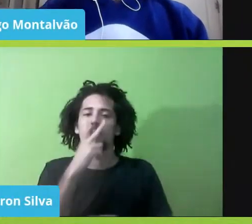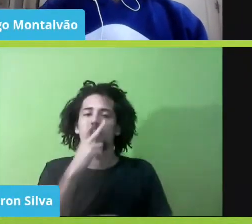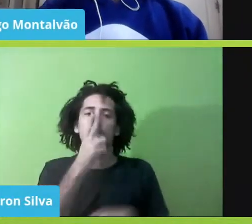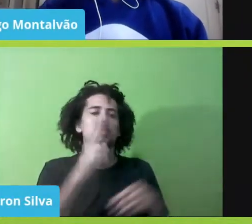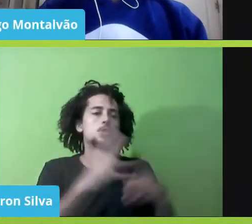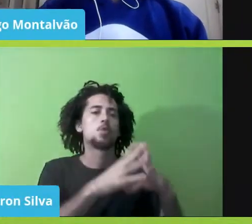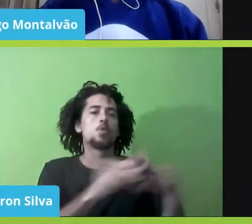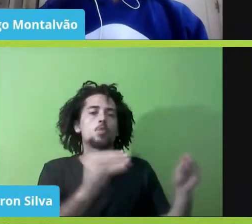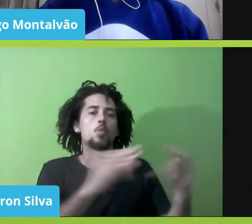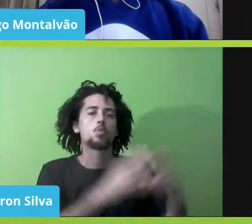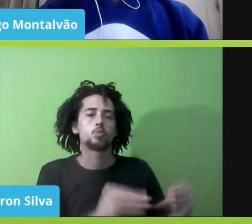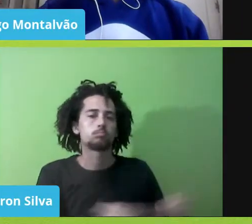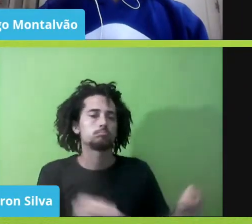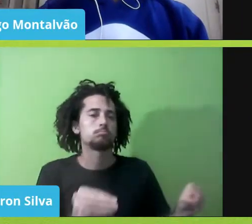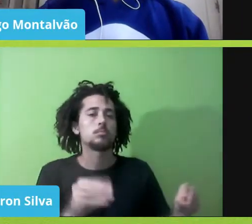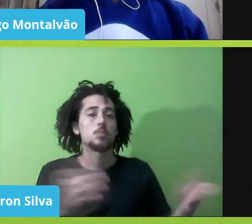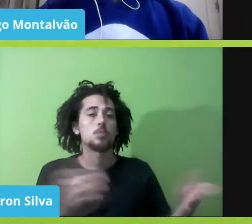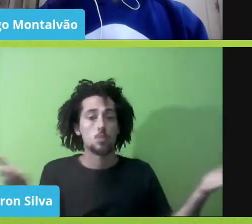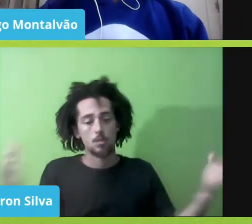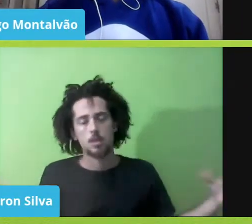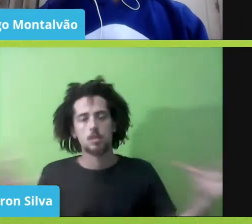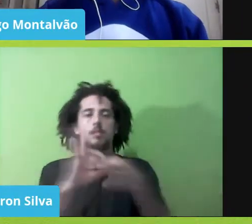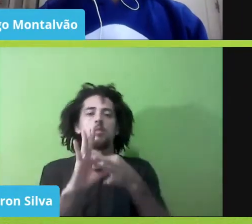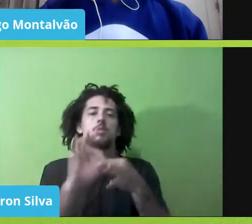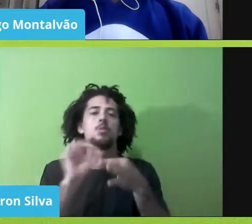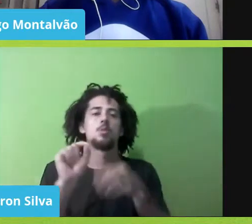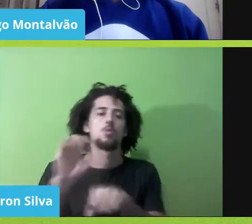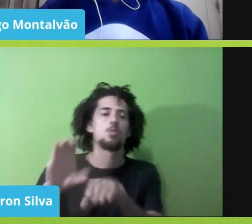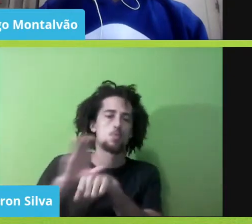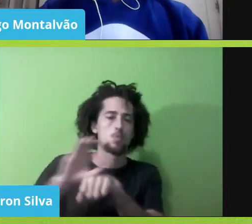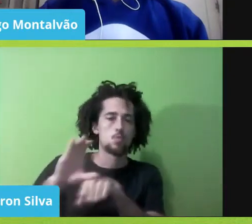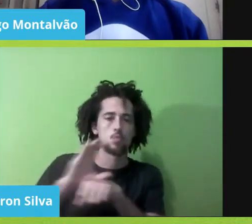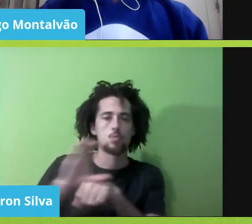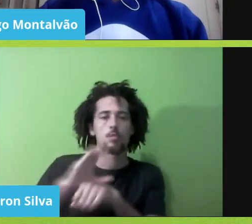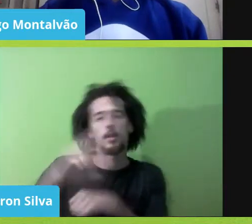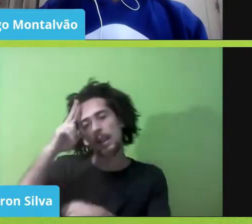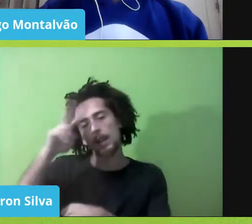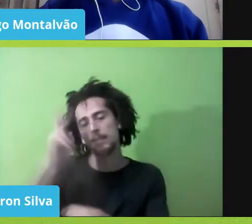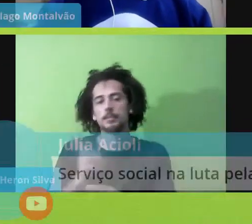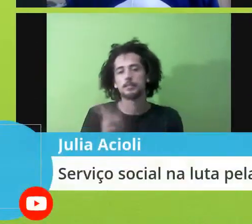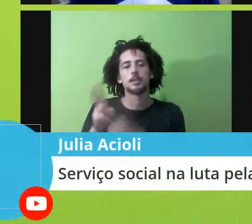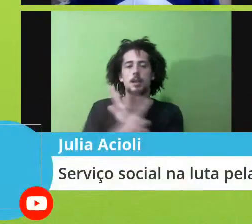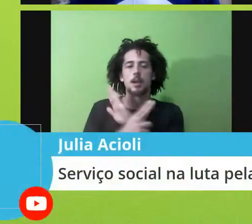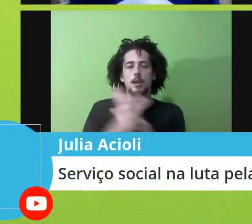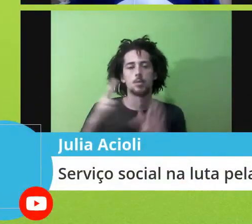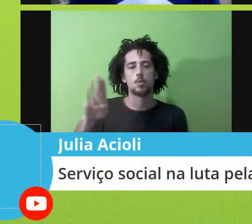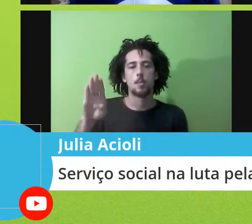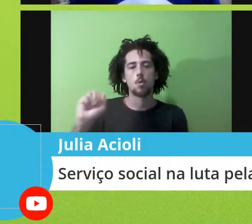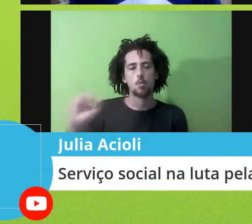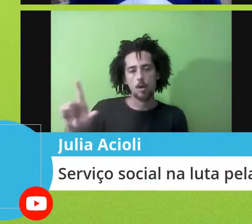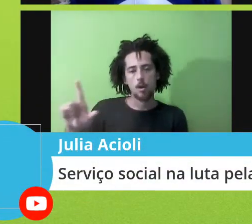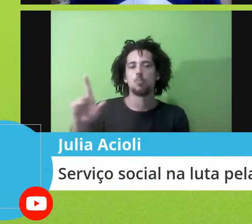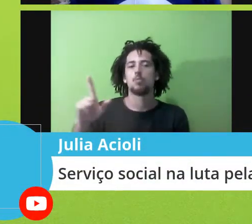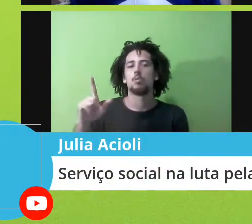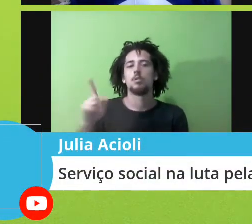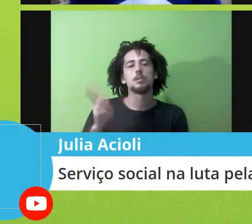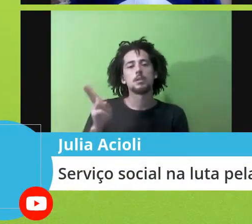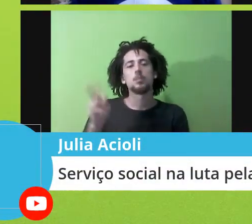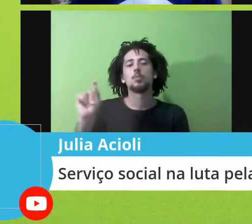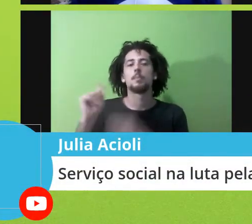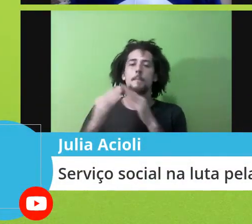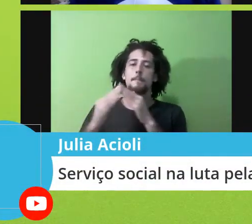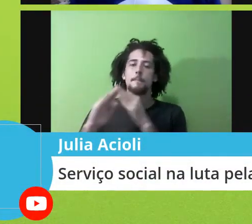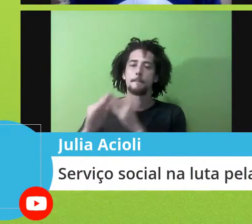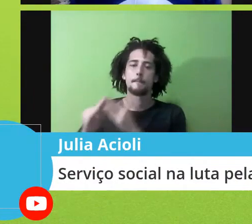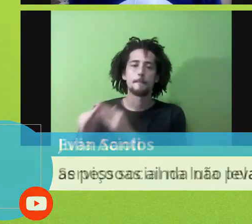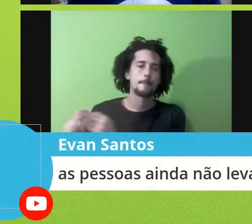constituinte, eu falo, me lembro sempre de Bacurau, né, surge, de repente, aquela periferia, toda dos dominados,